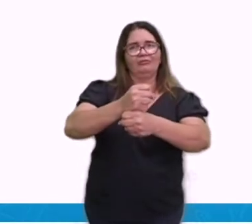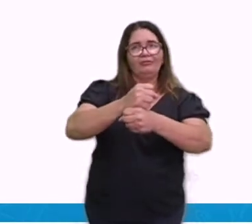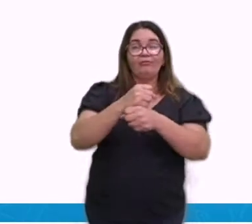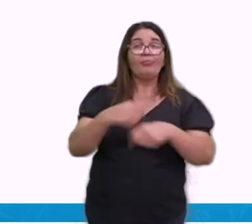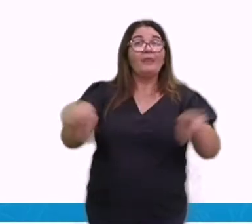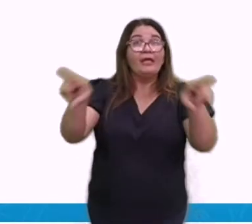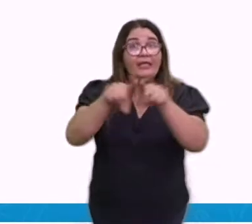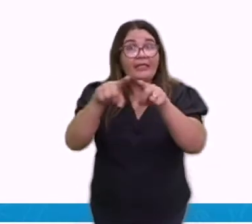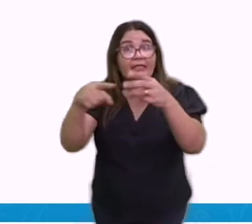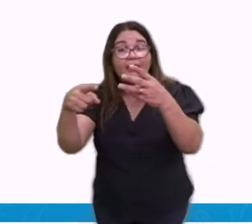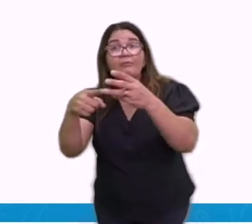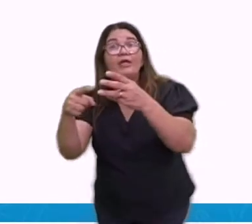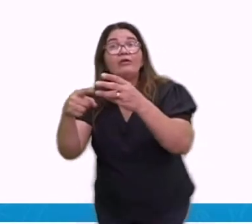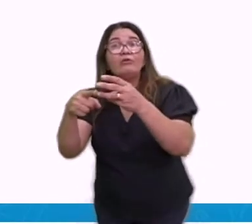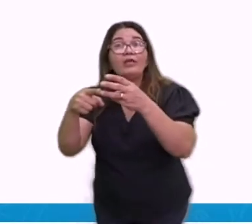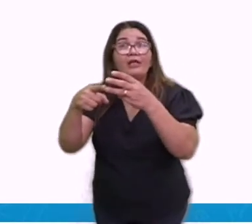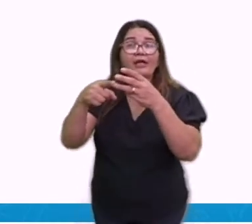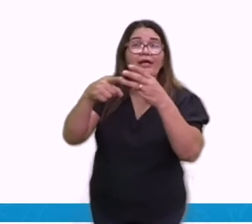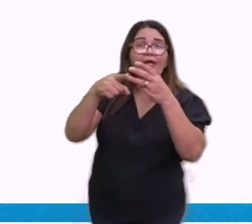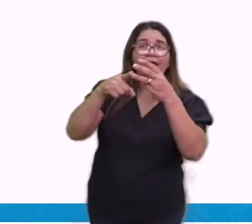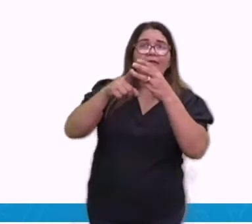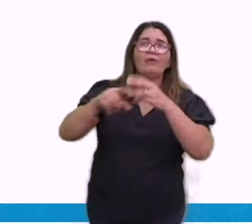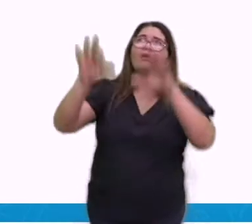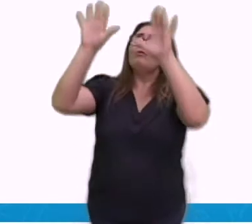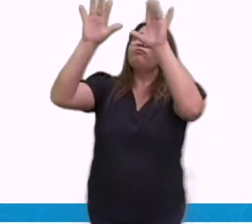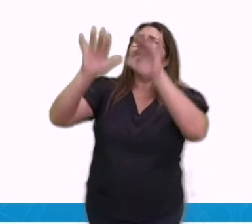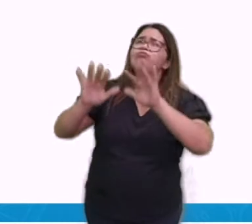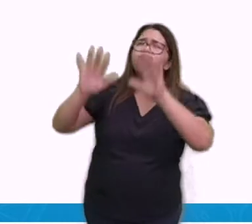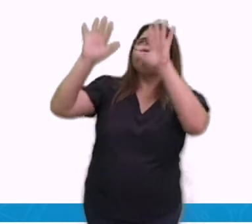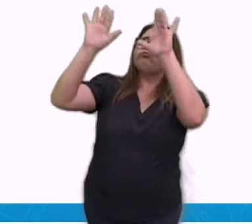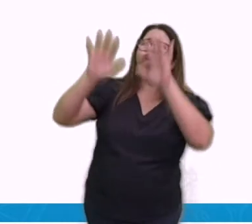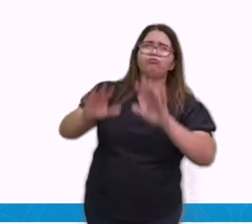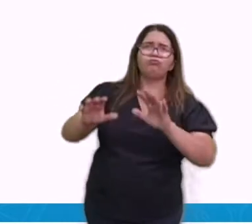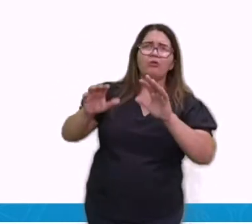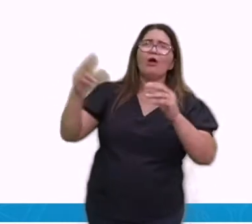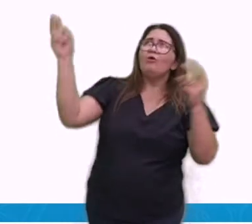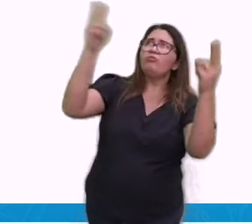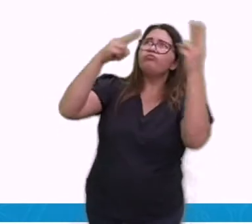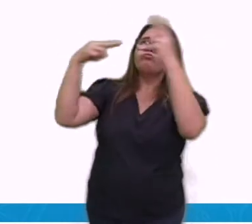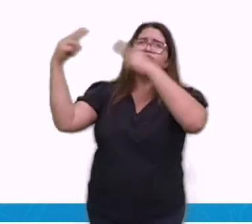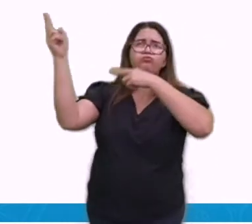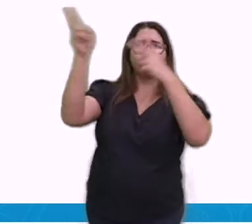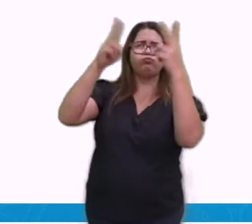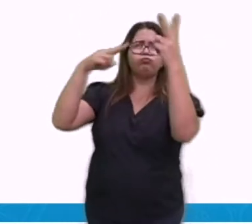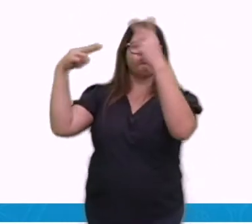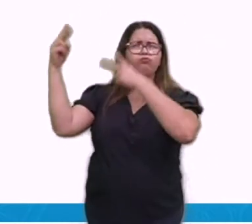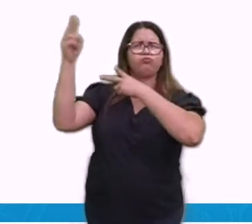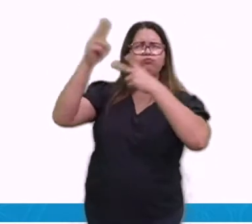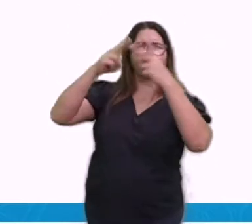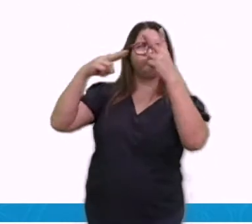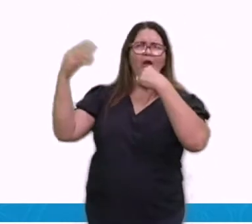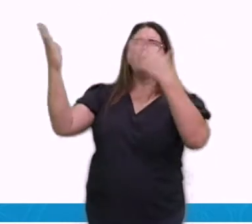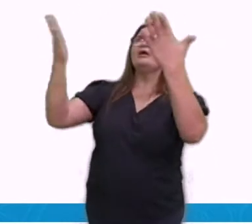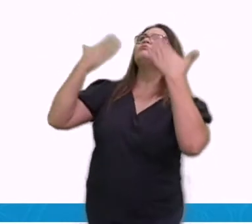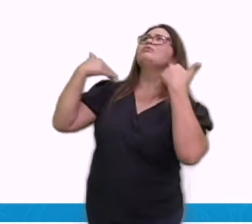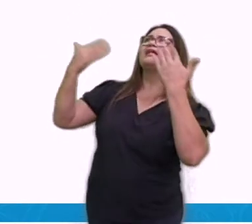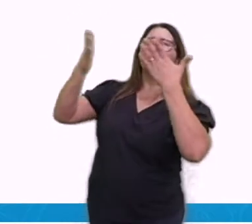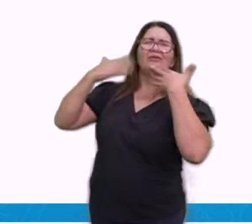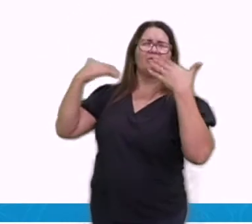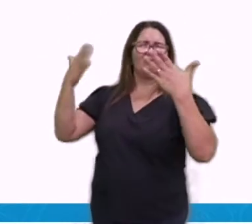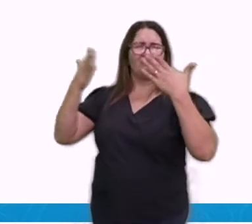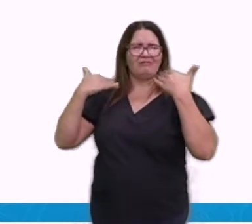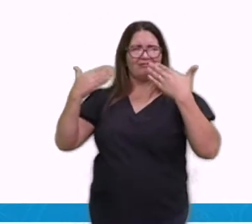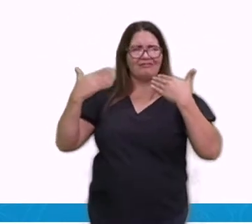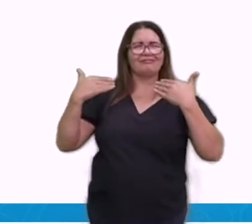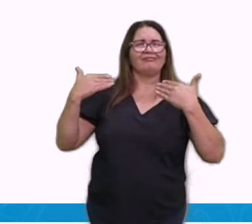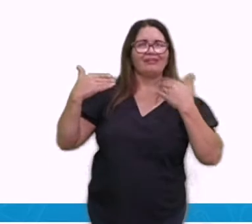E a umidade do ar tem muita umidade. É um ar muito úmido. Viu como é que ficou mais fácil? Às vezes a gente